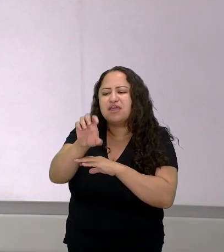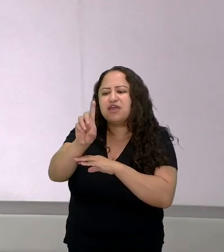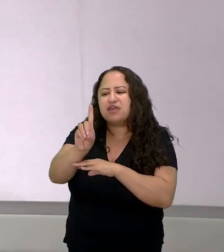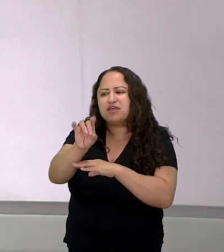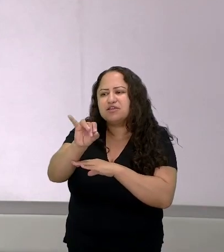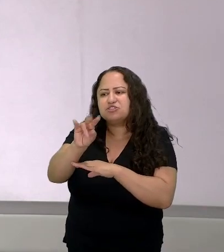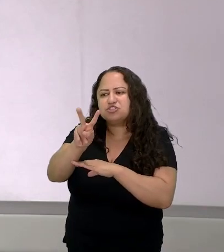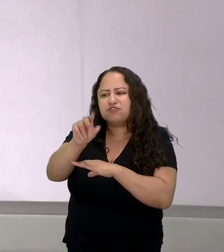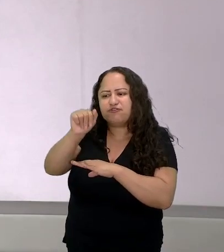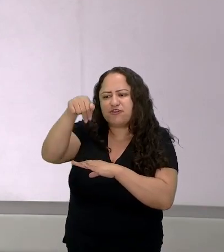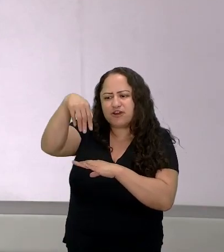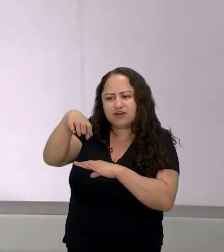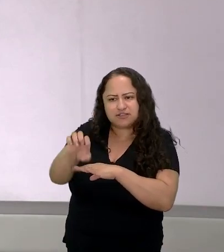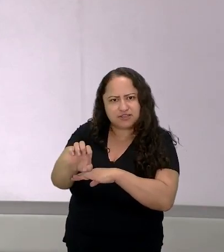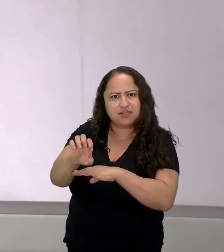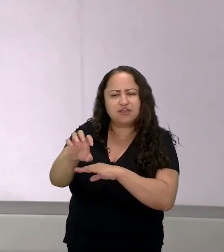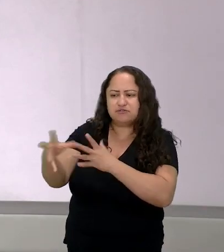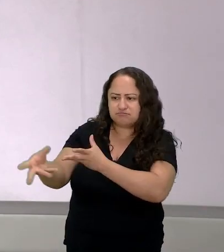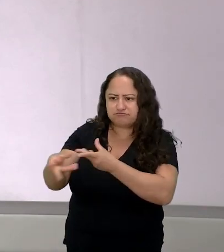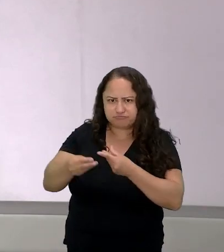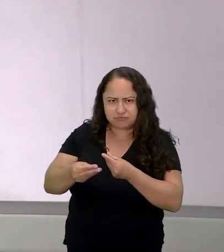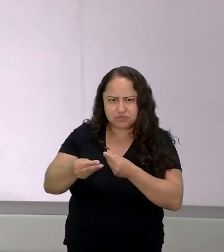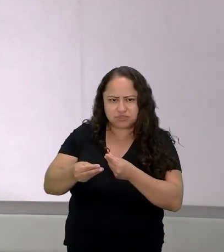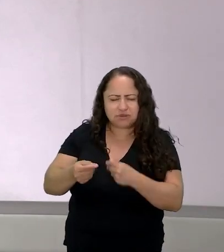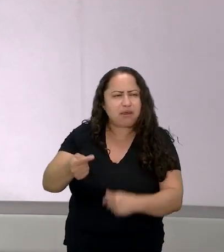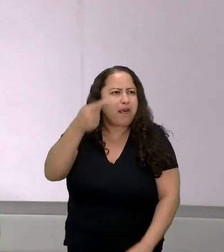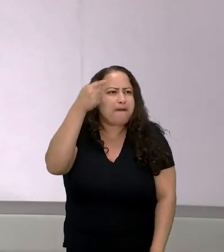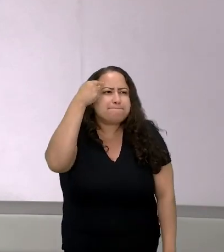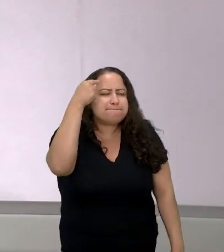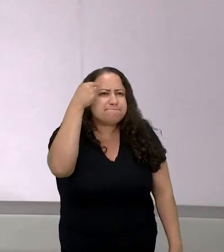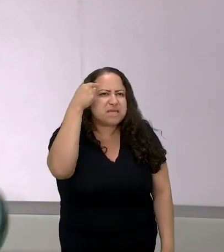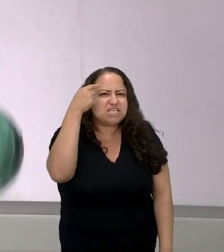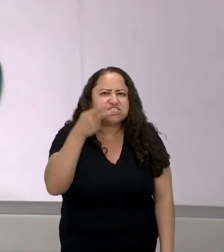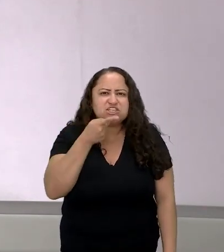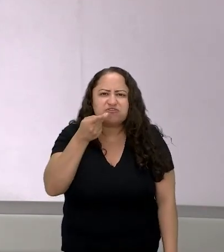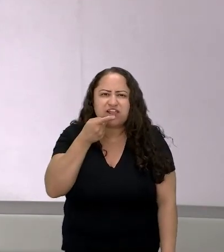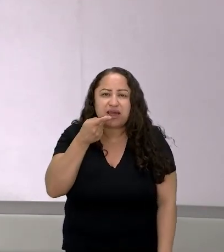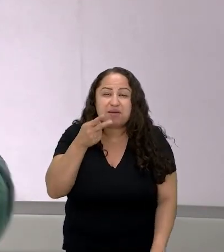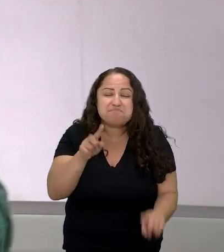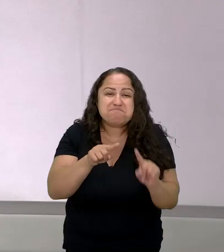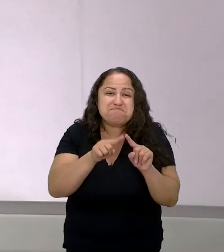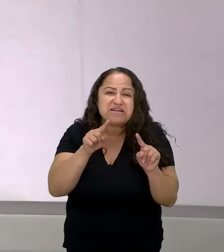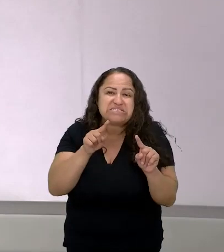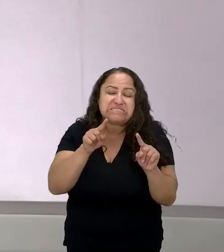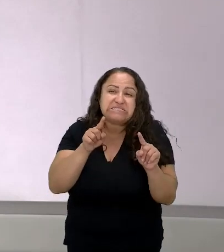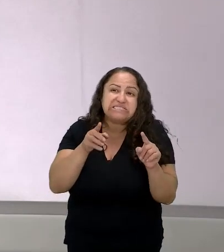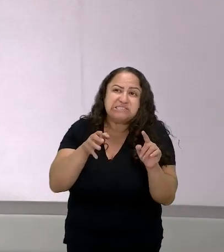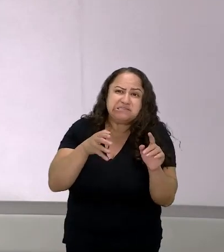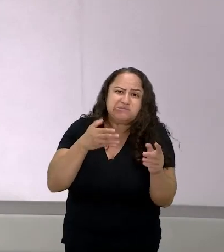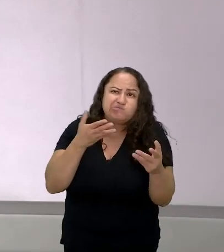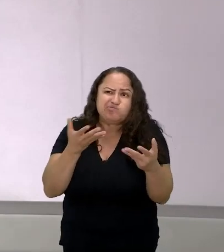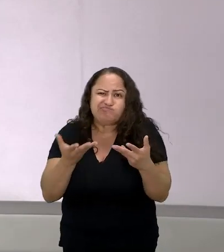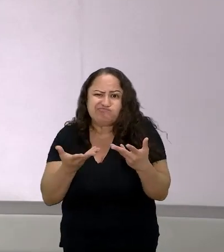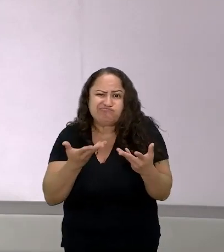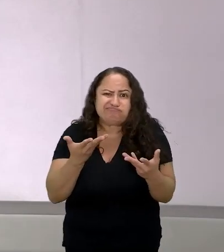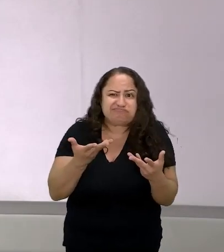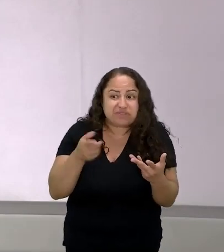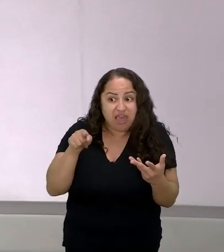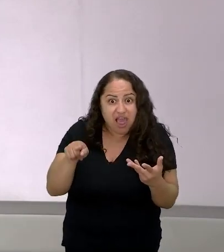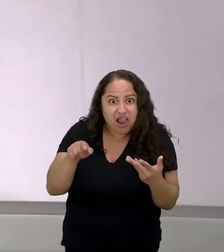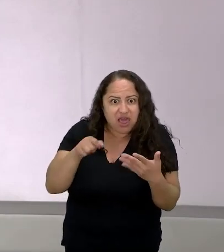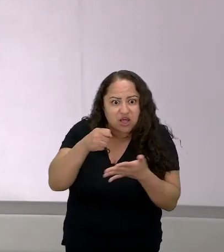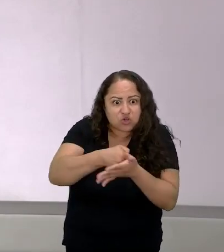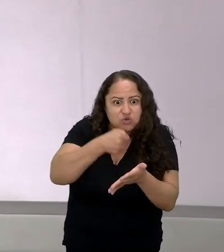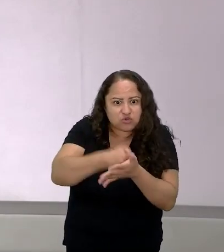quando ela traz que ela pensa em falar mas ela tem receio mas mesmo assim ela luta eu busquei a